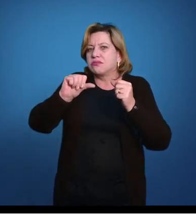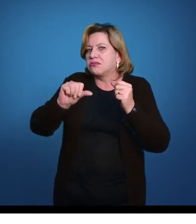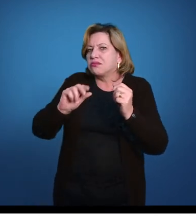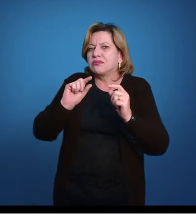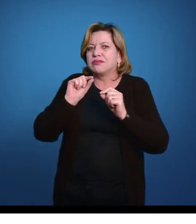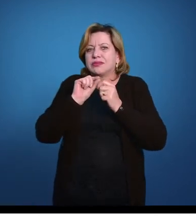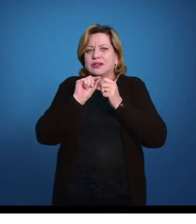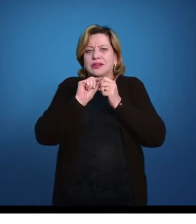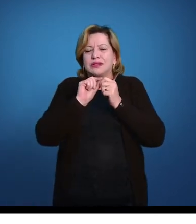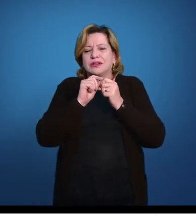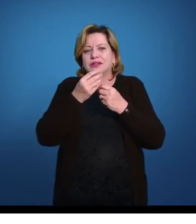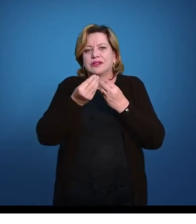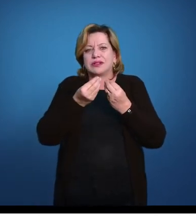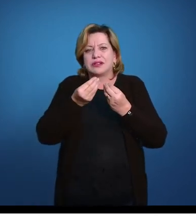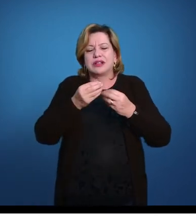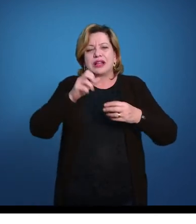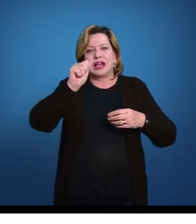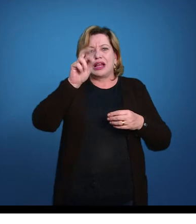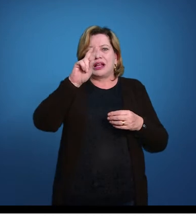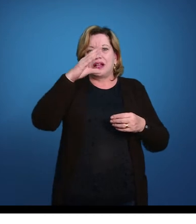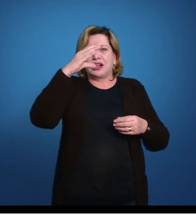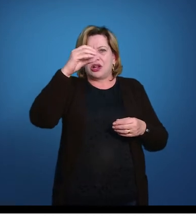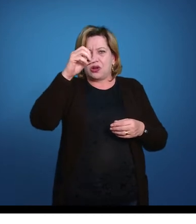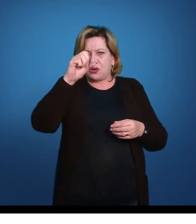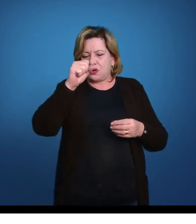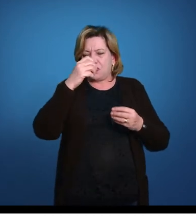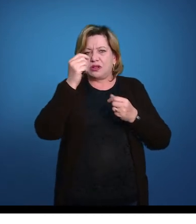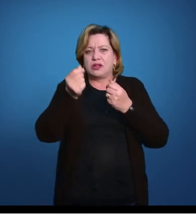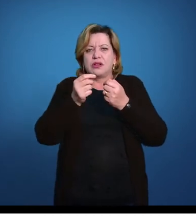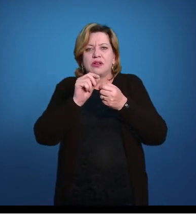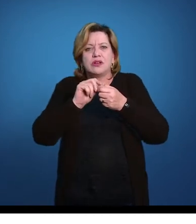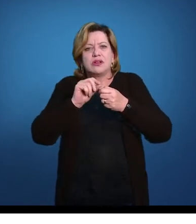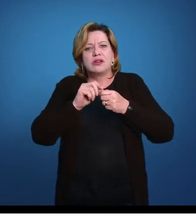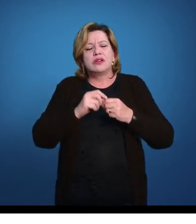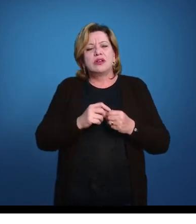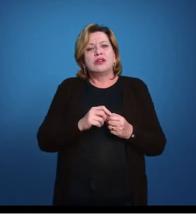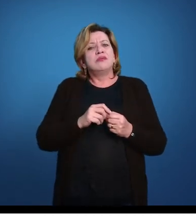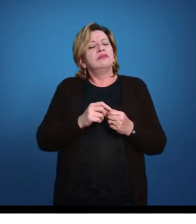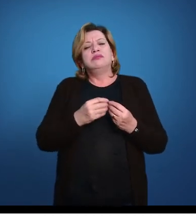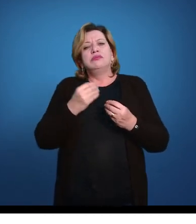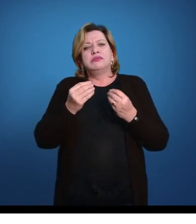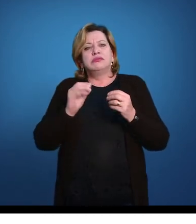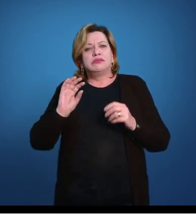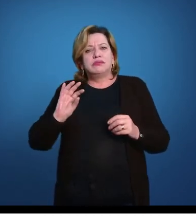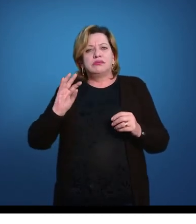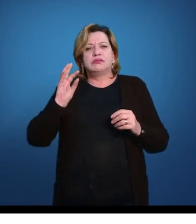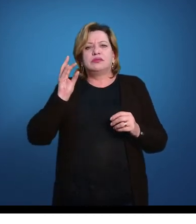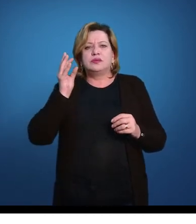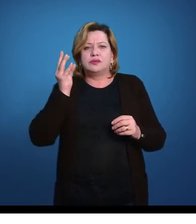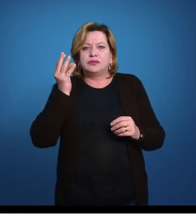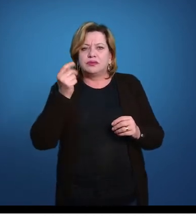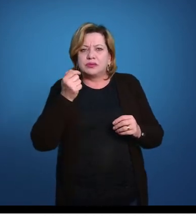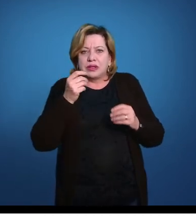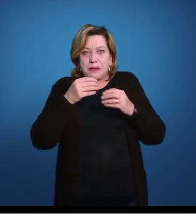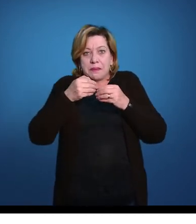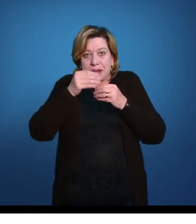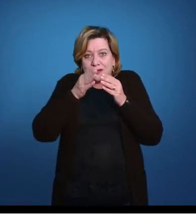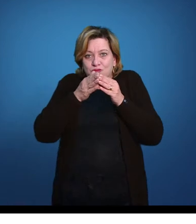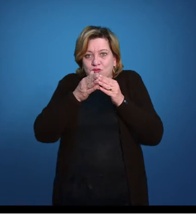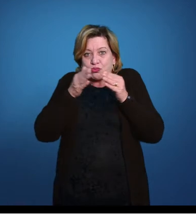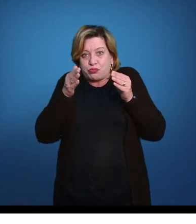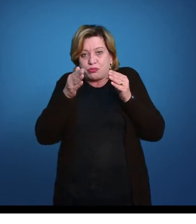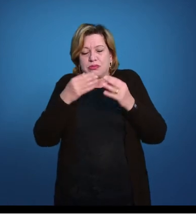arcos faríngios, os primeiros arcos branquiais, e se tornaram um pouquinho maior, né?